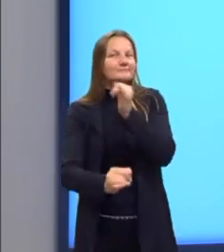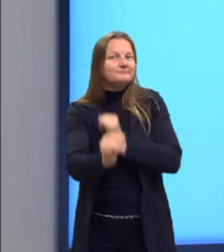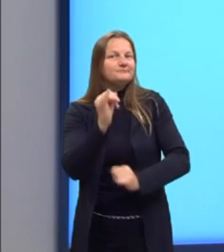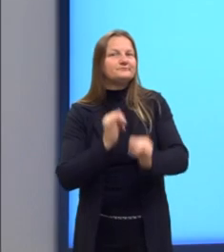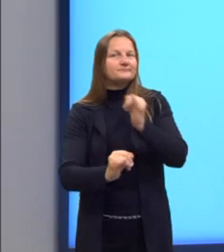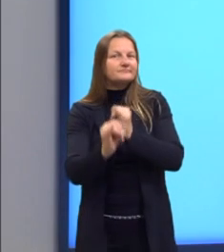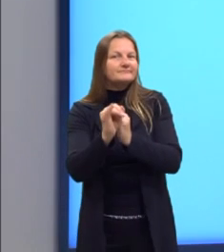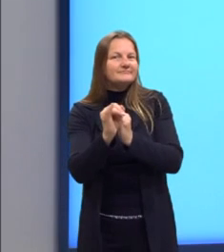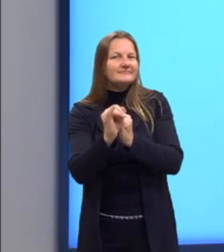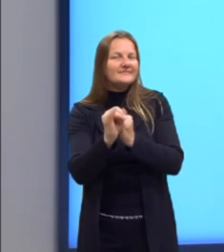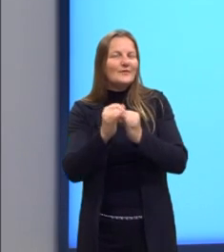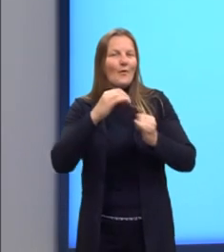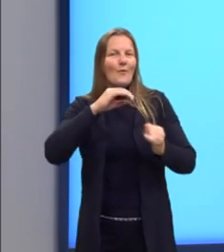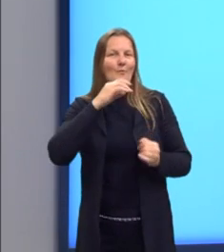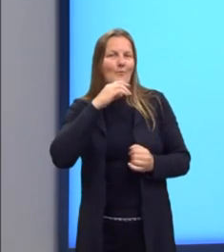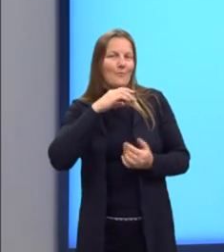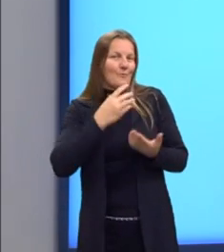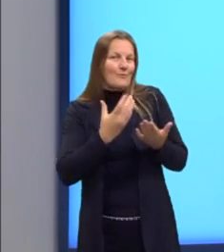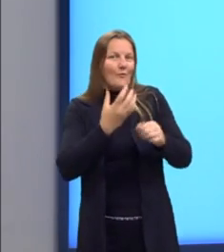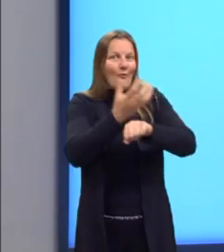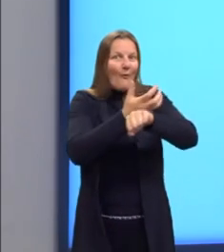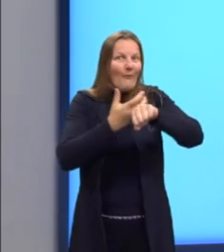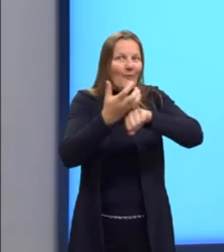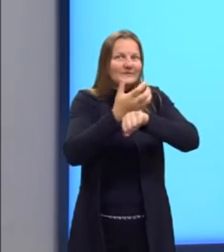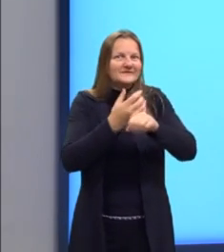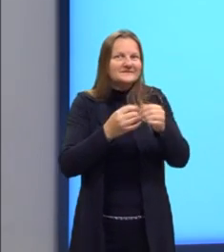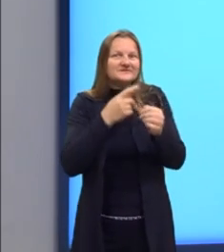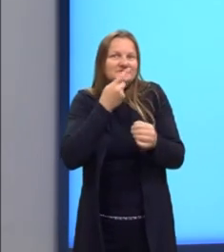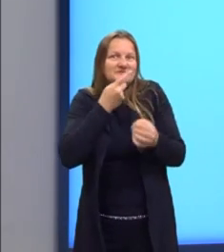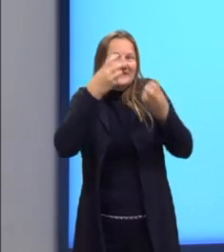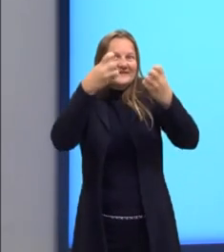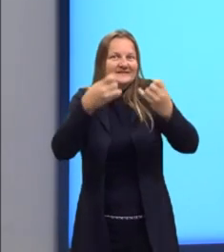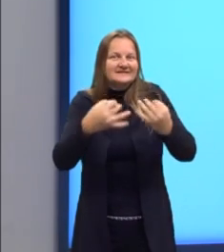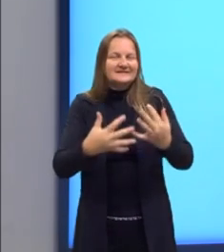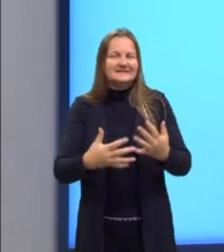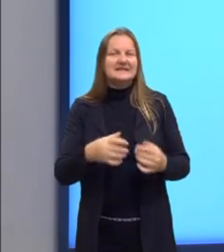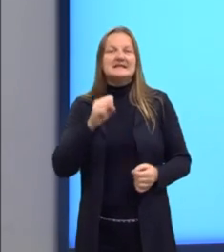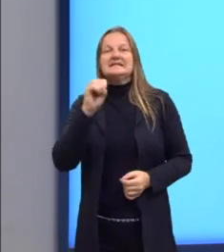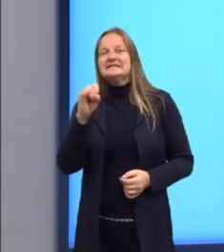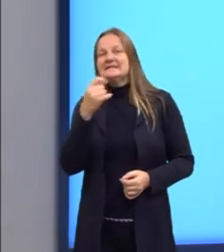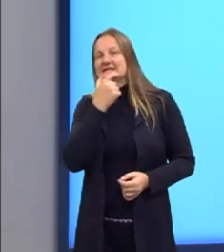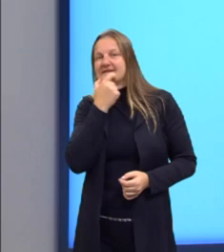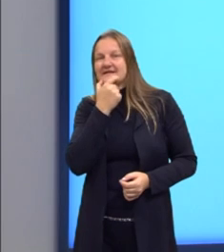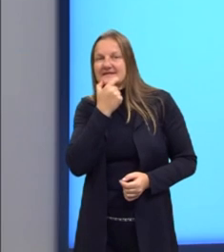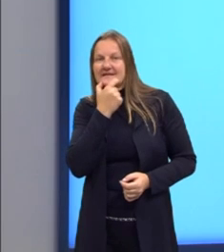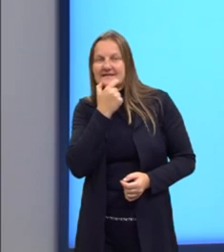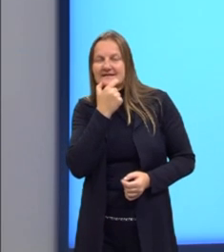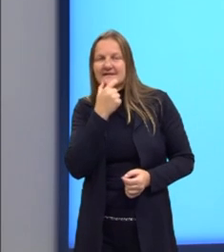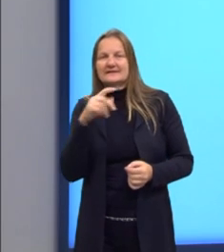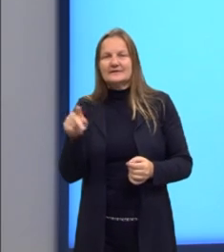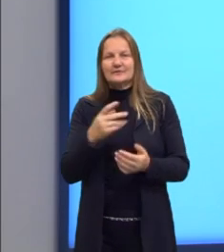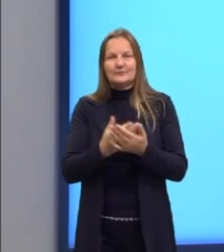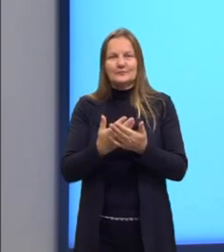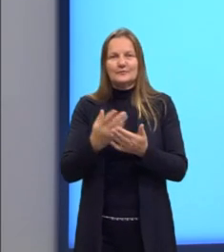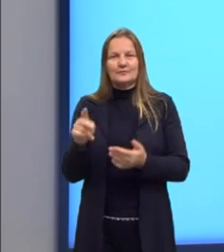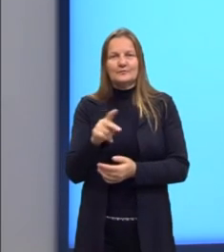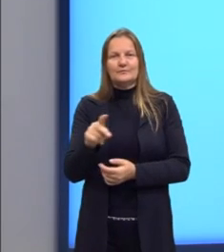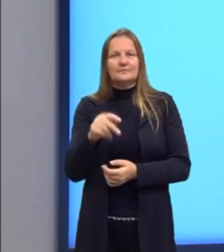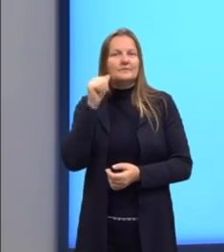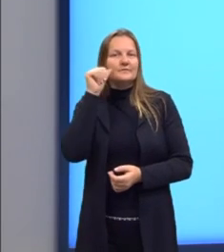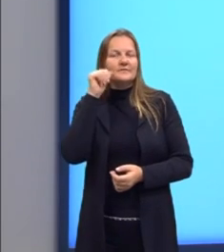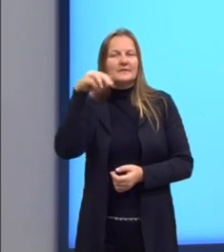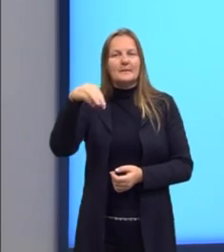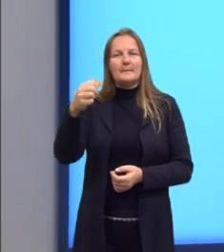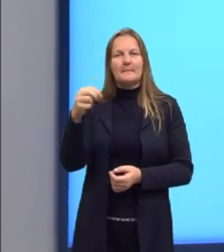fazer aqui uma definição. Lá na nossa aula de inglês, se a gente fosse falar sobre isso, a professora